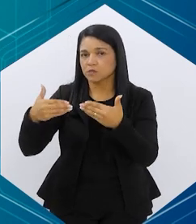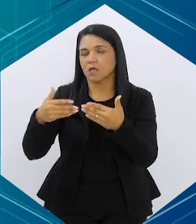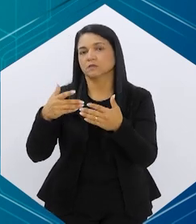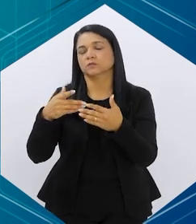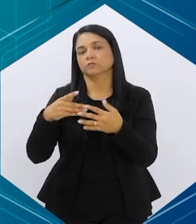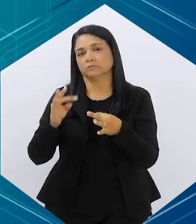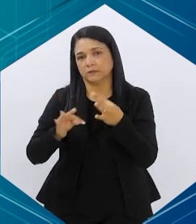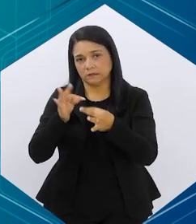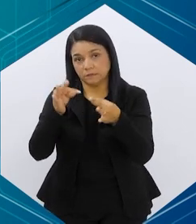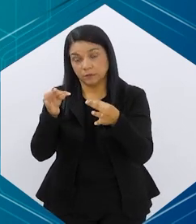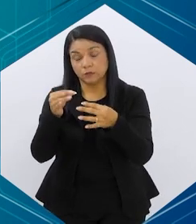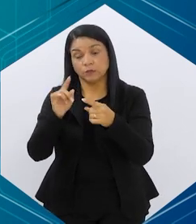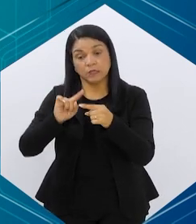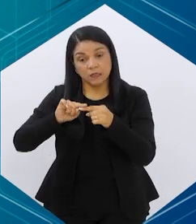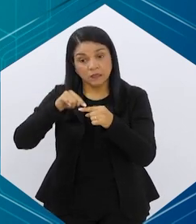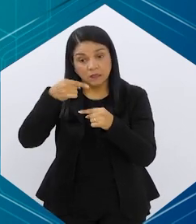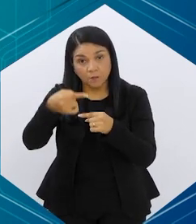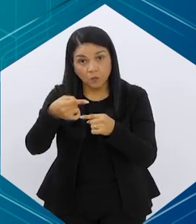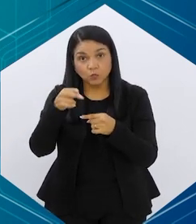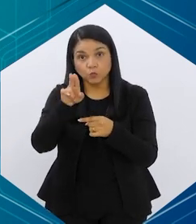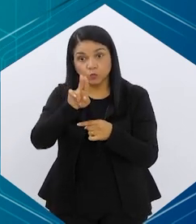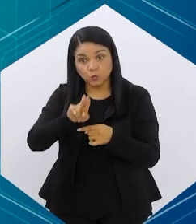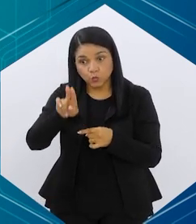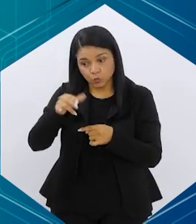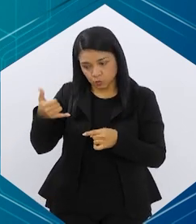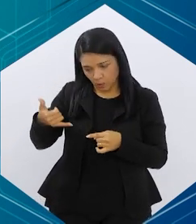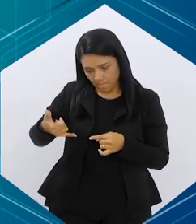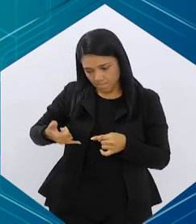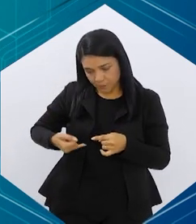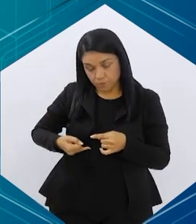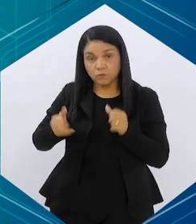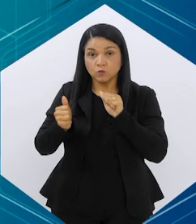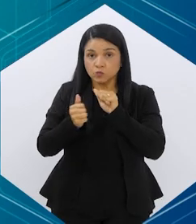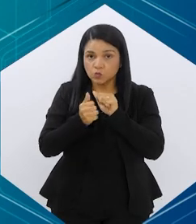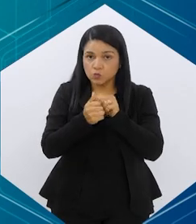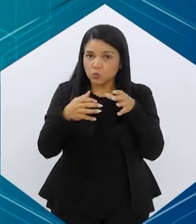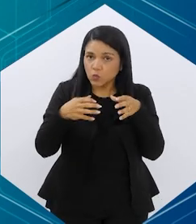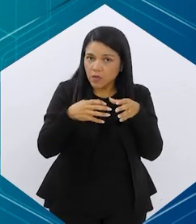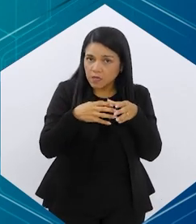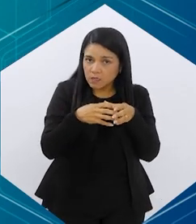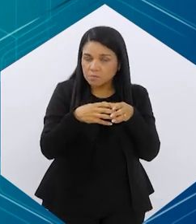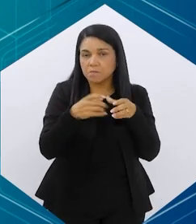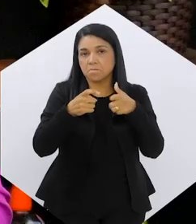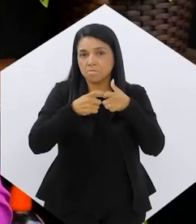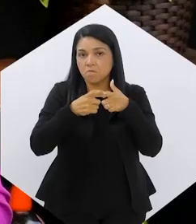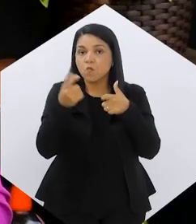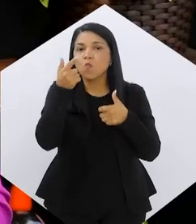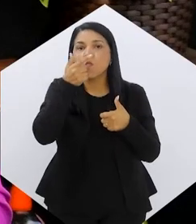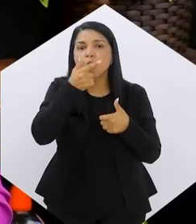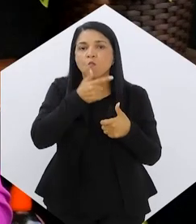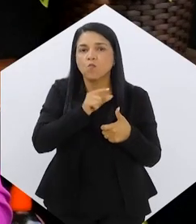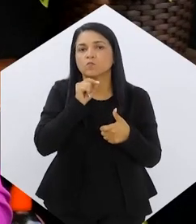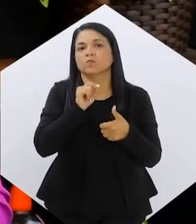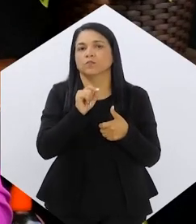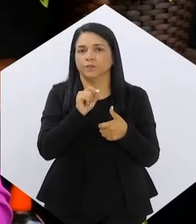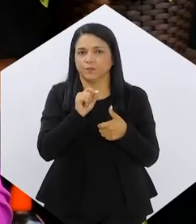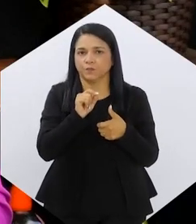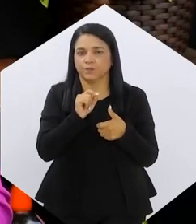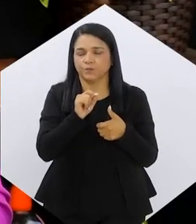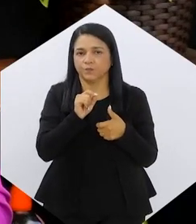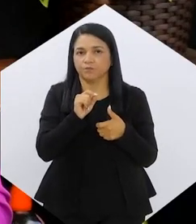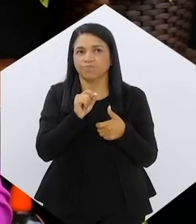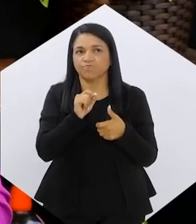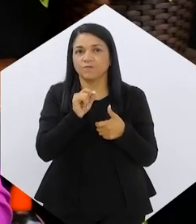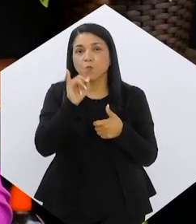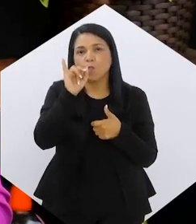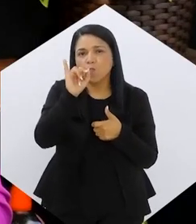para que após o uso, em conjunto com a equipe médica, ele consiga ter aí uma...